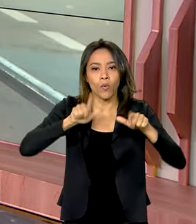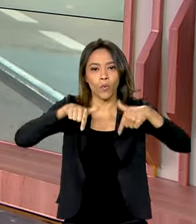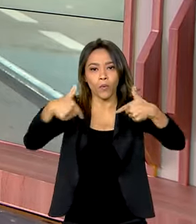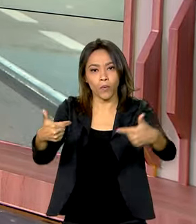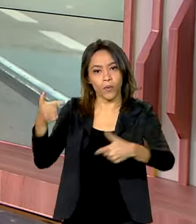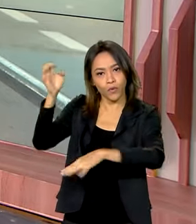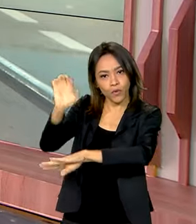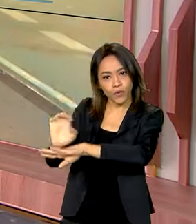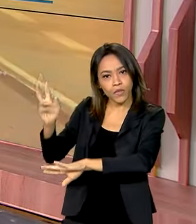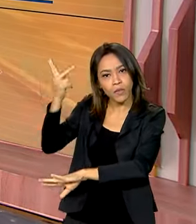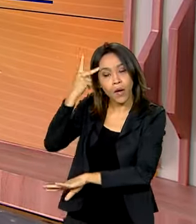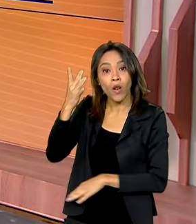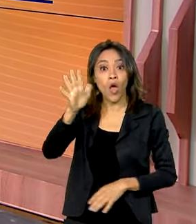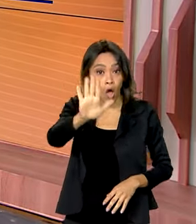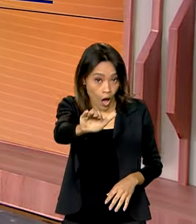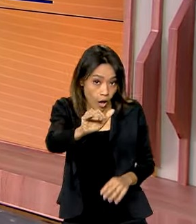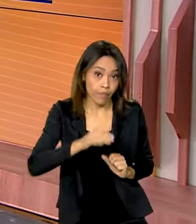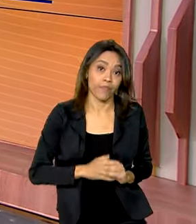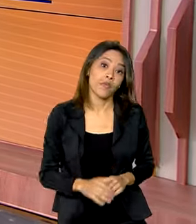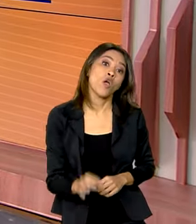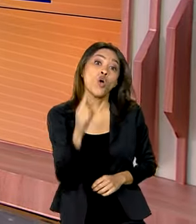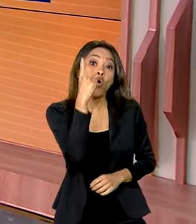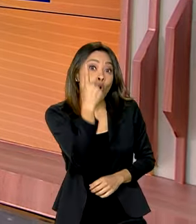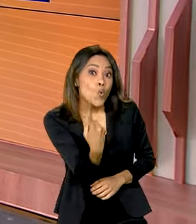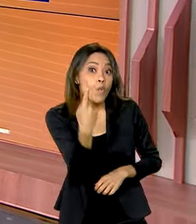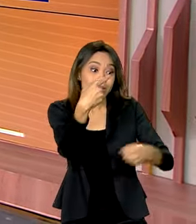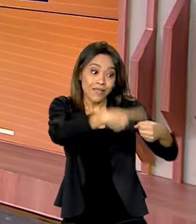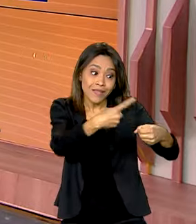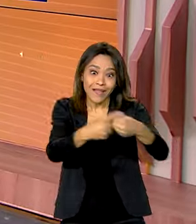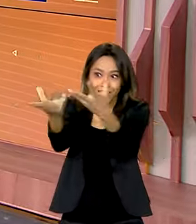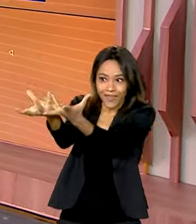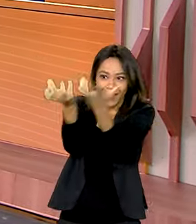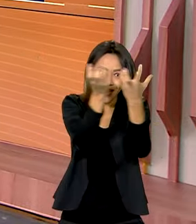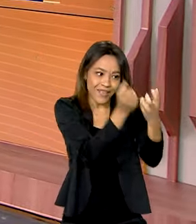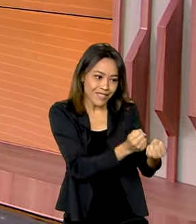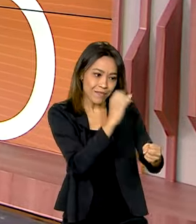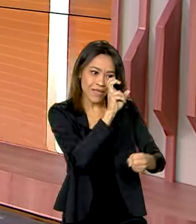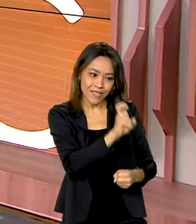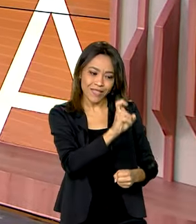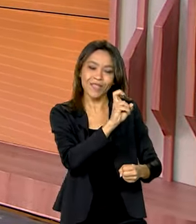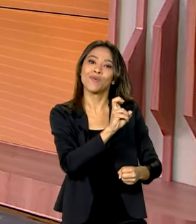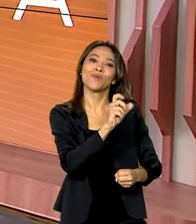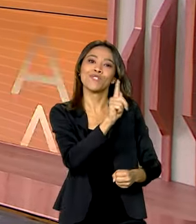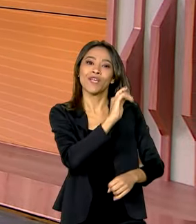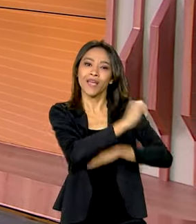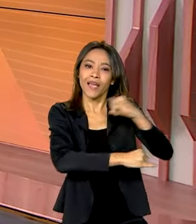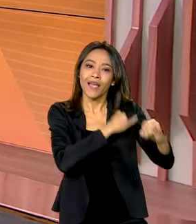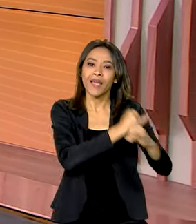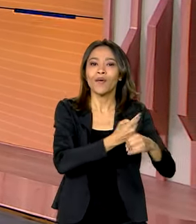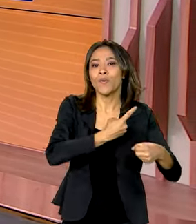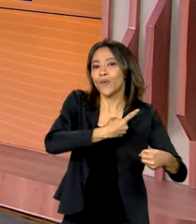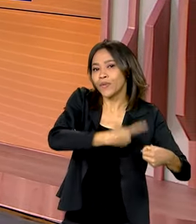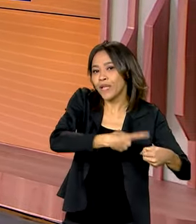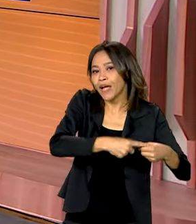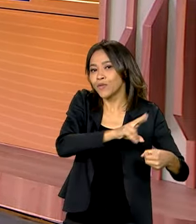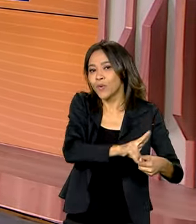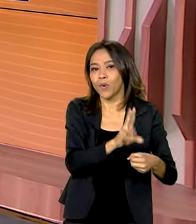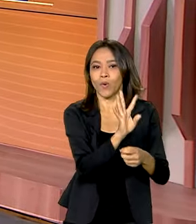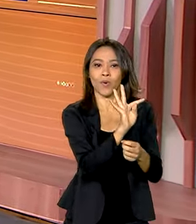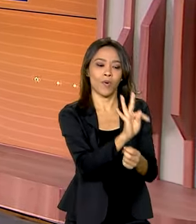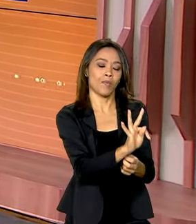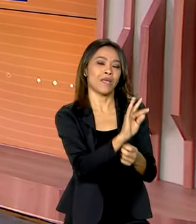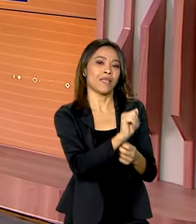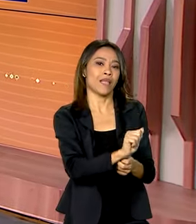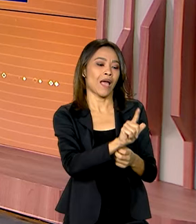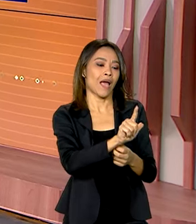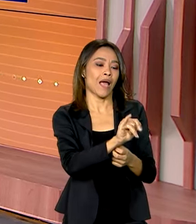Paulo. E olha, uma das cidades que vai receber essa internet 5G é Talismã, ao sul de Tocantins. Uma curiosidade é que